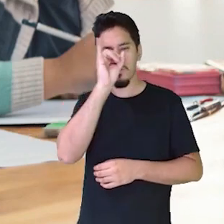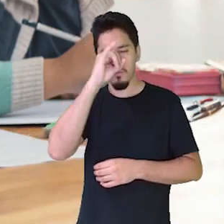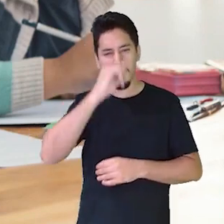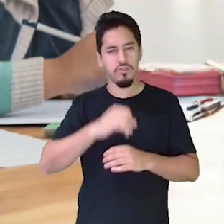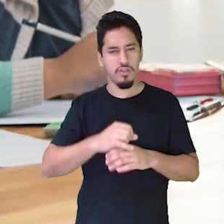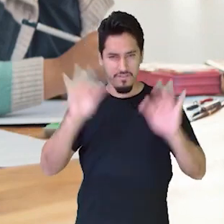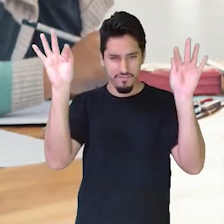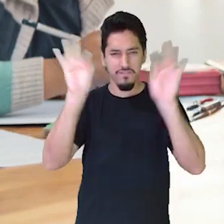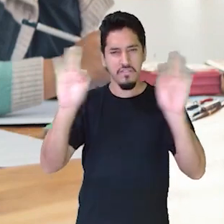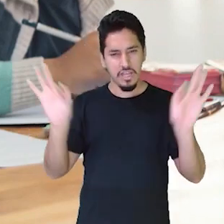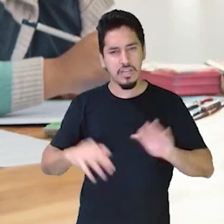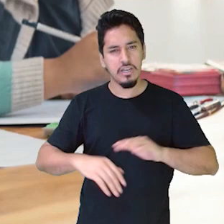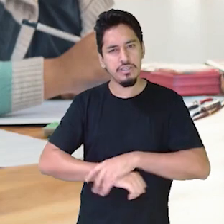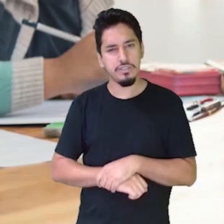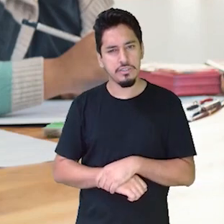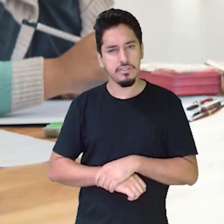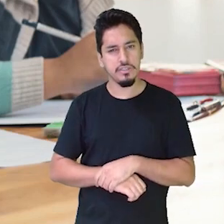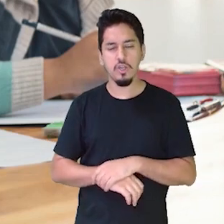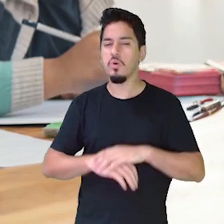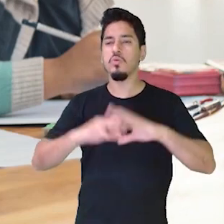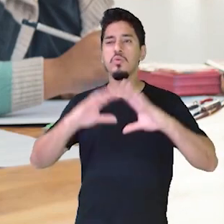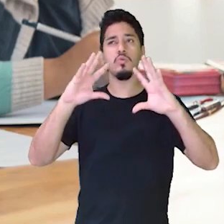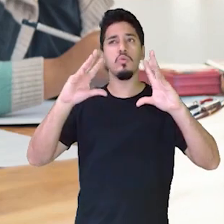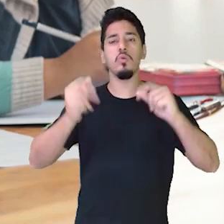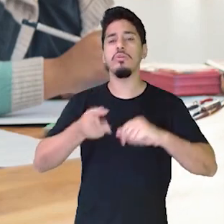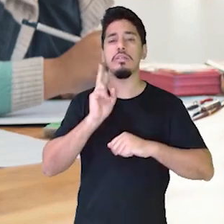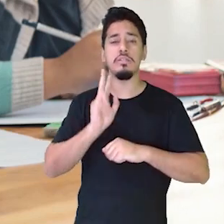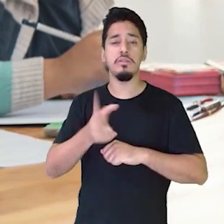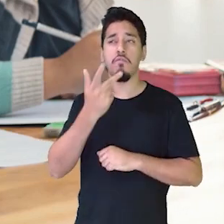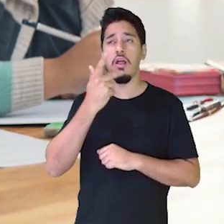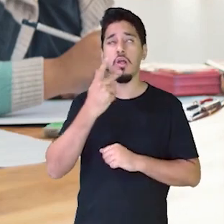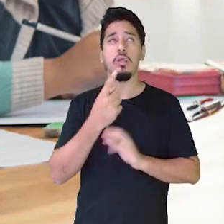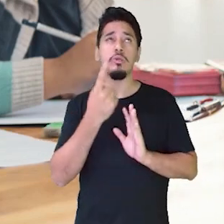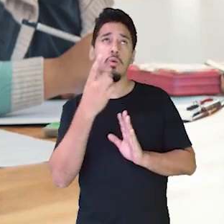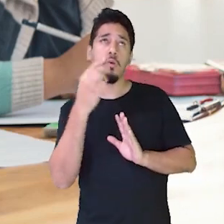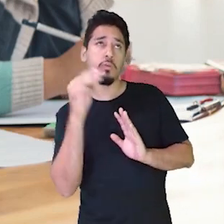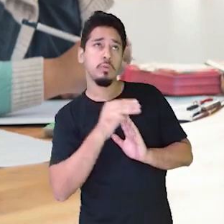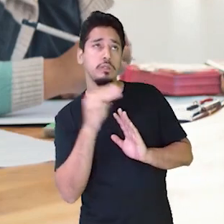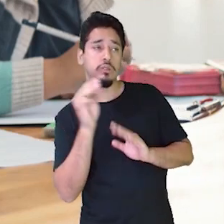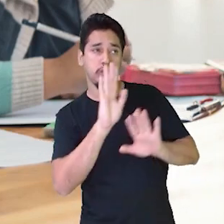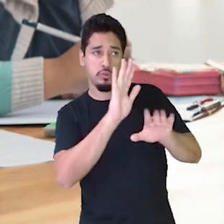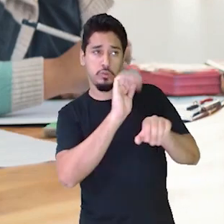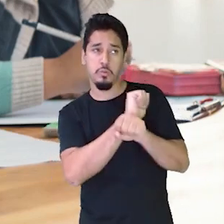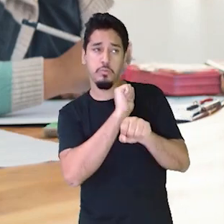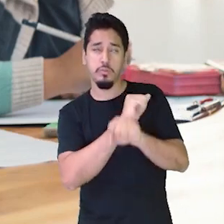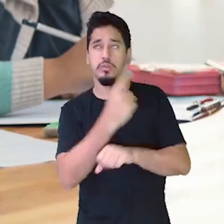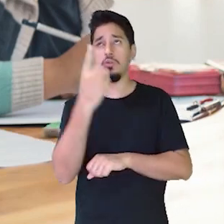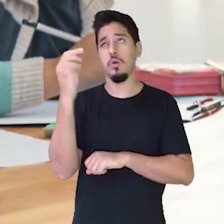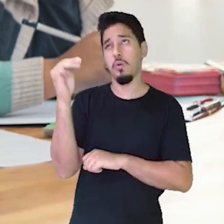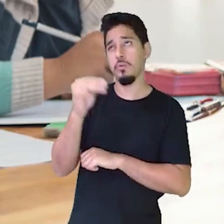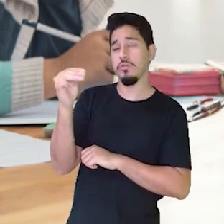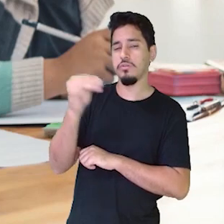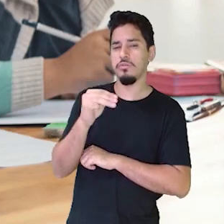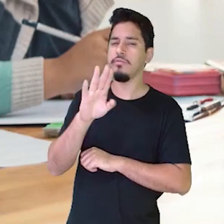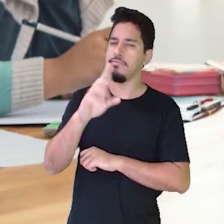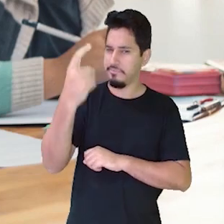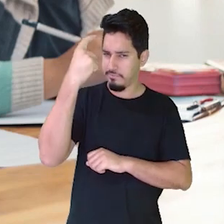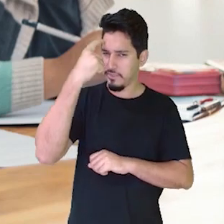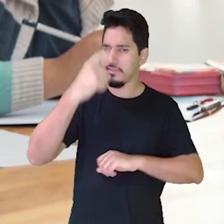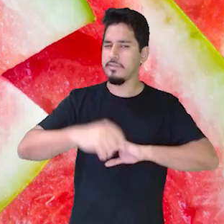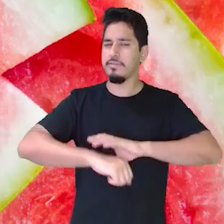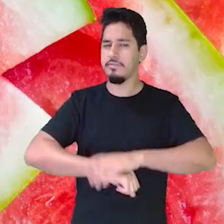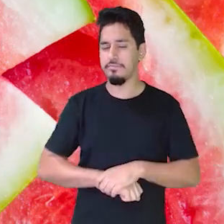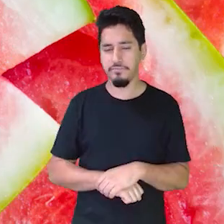feliz? Ele tudo e todo o tempo dizendo, só um minutinho. Vai pensando aí.